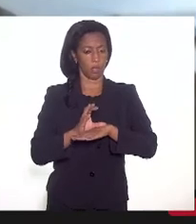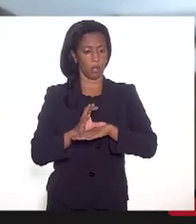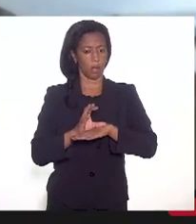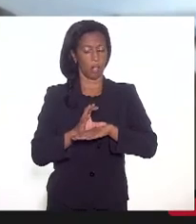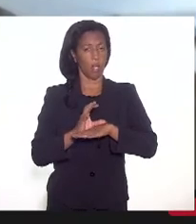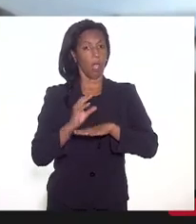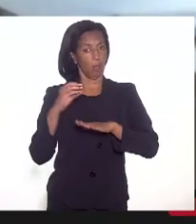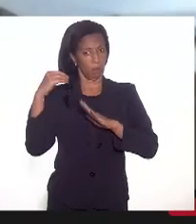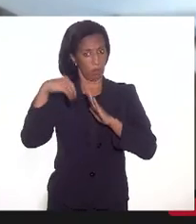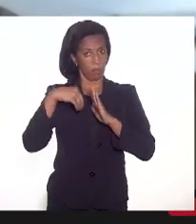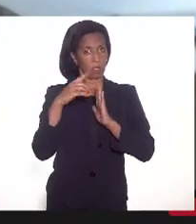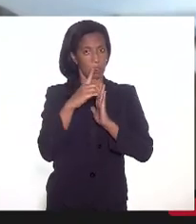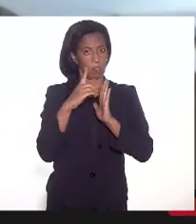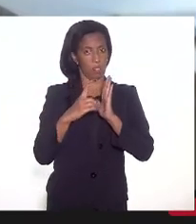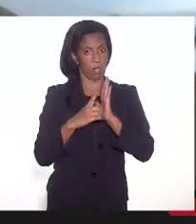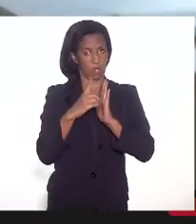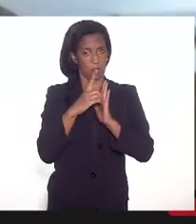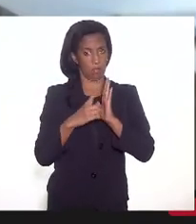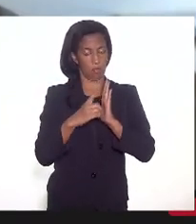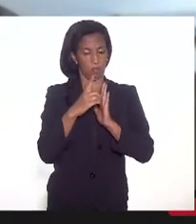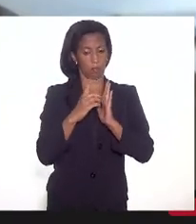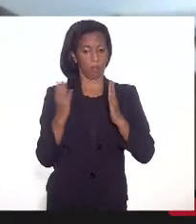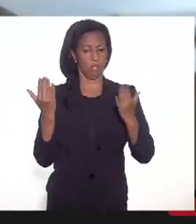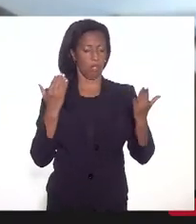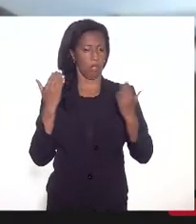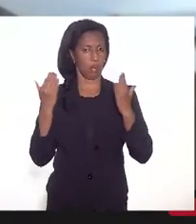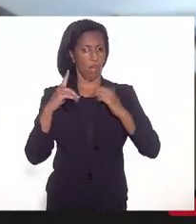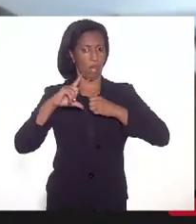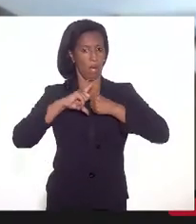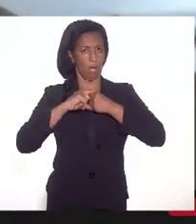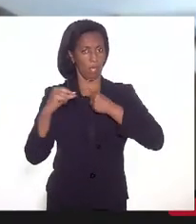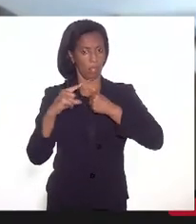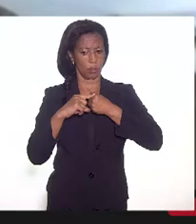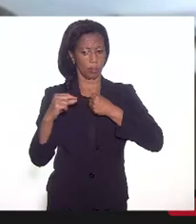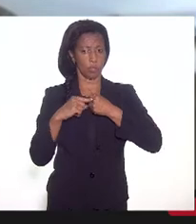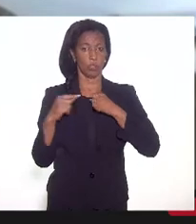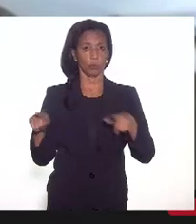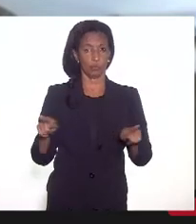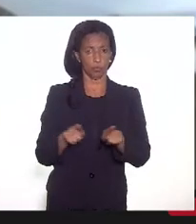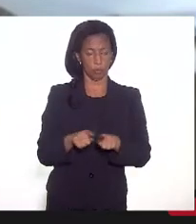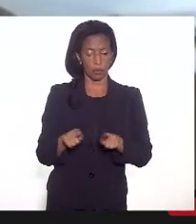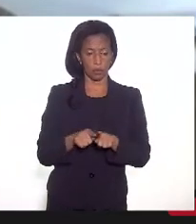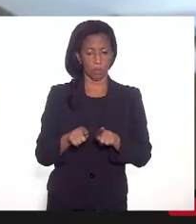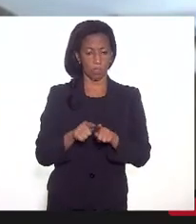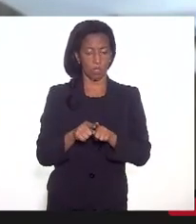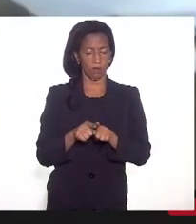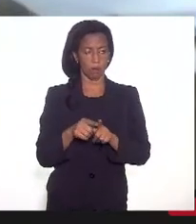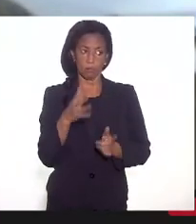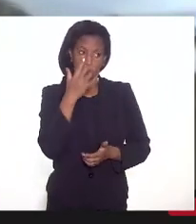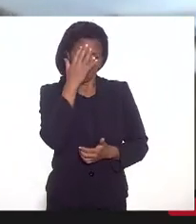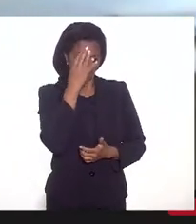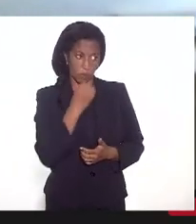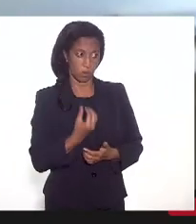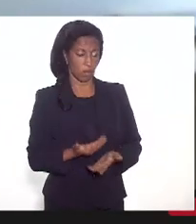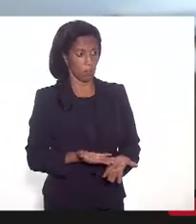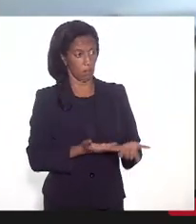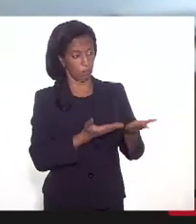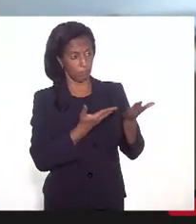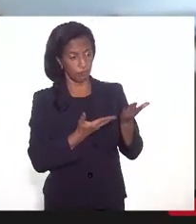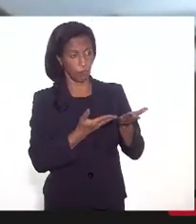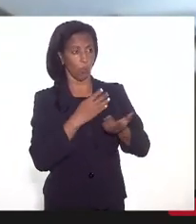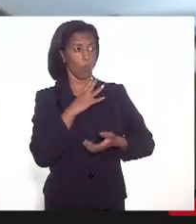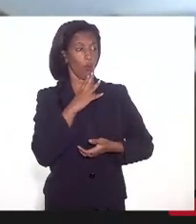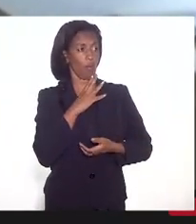decreto, em relação a alguns artigos do mesmo, que eu não sei se a vossa excelência